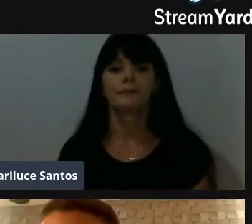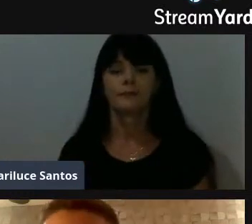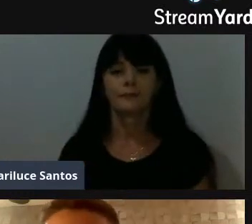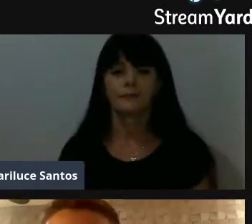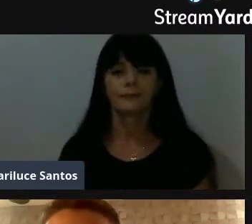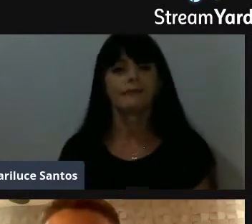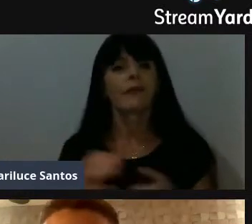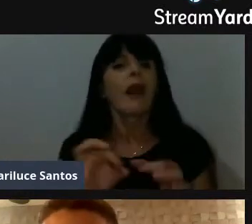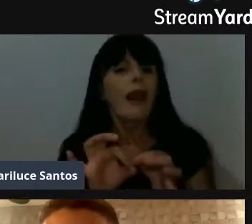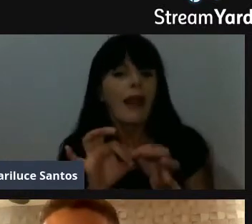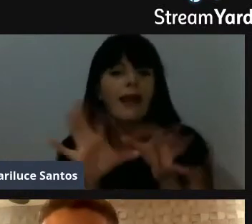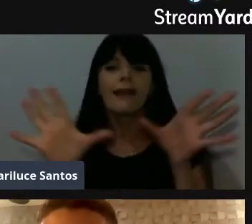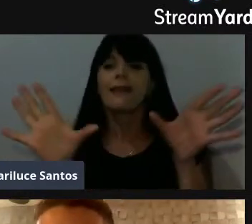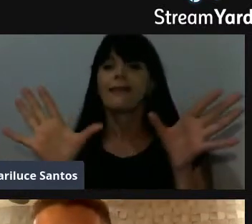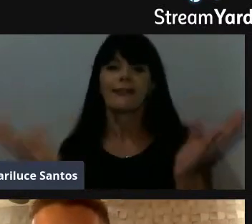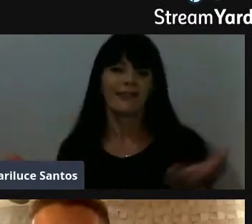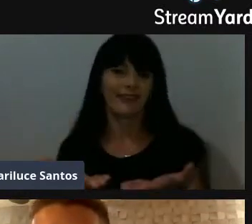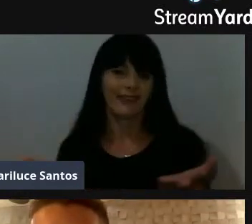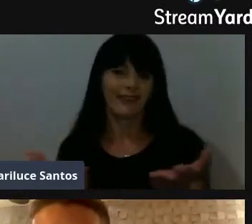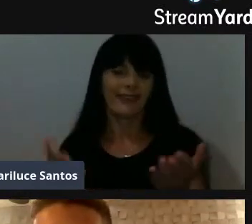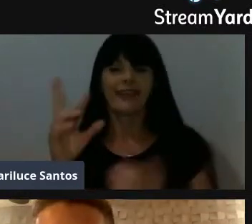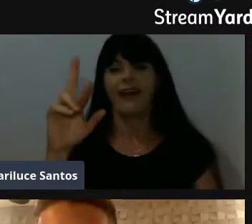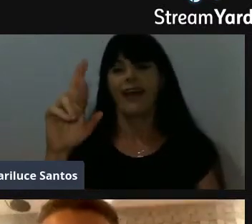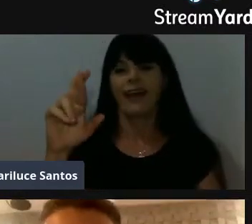Estejam à vontade aí, Rafael.